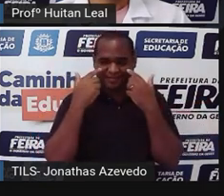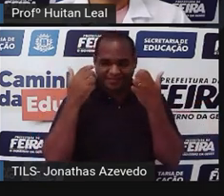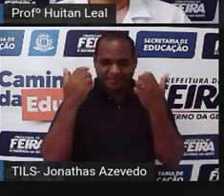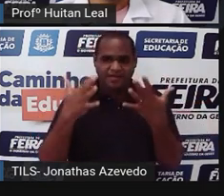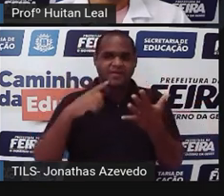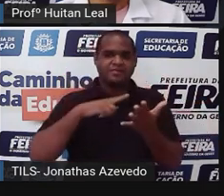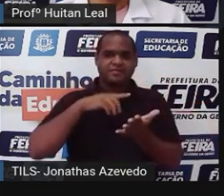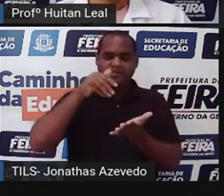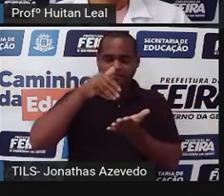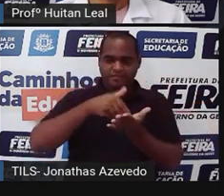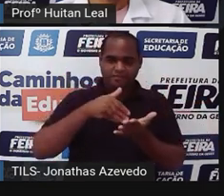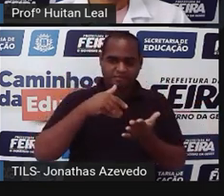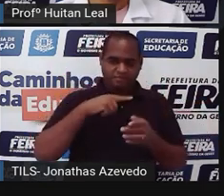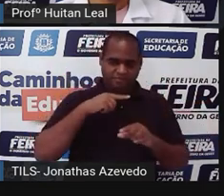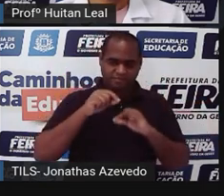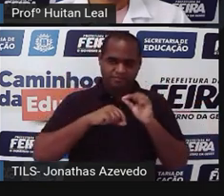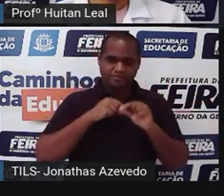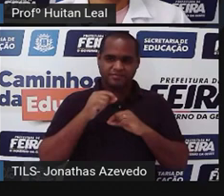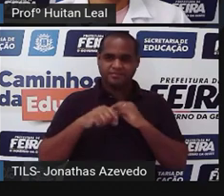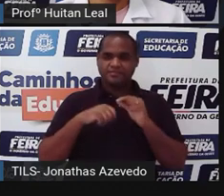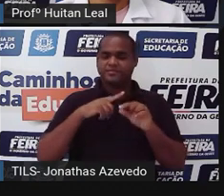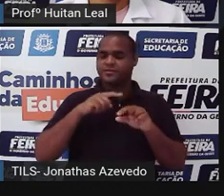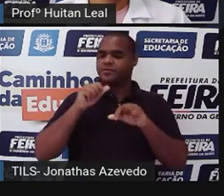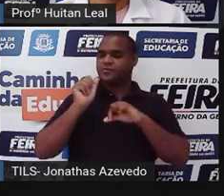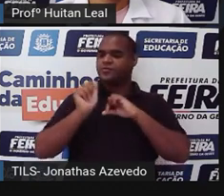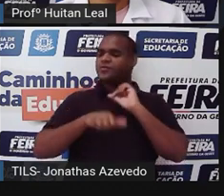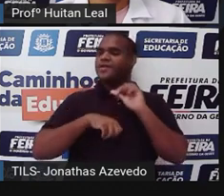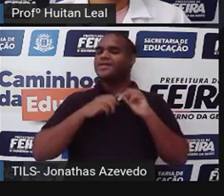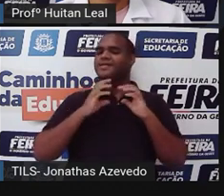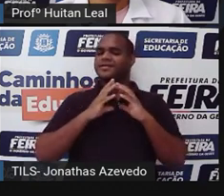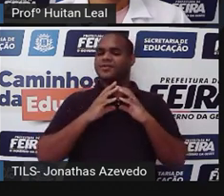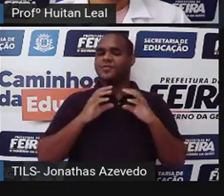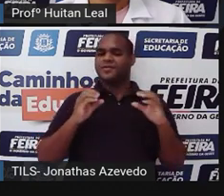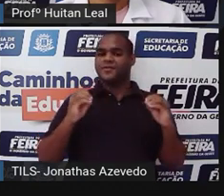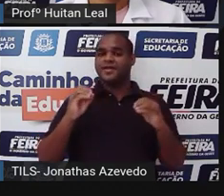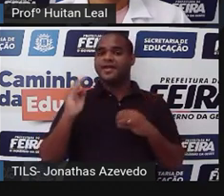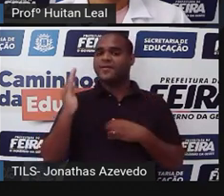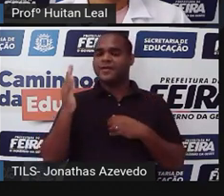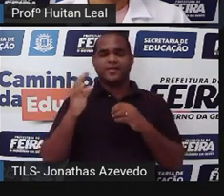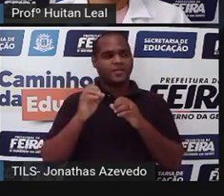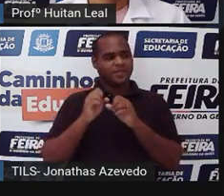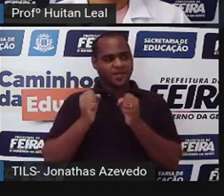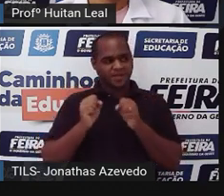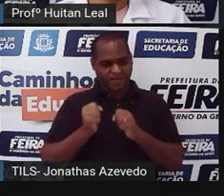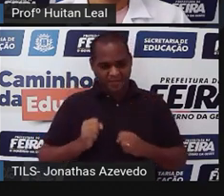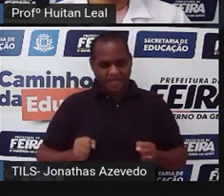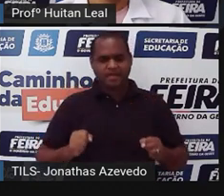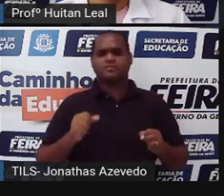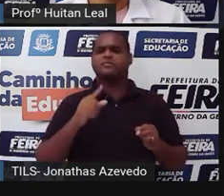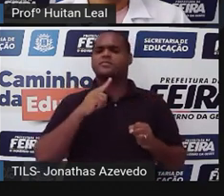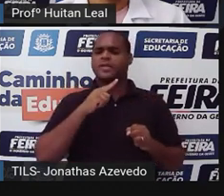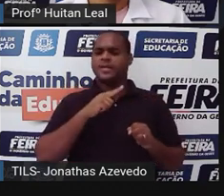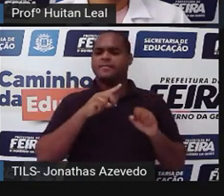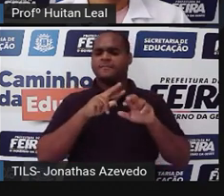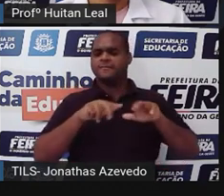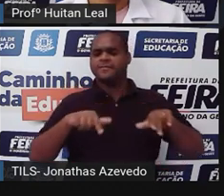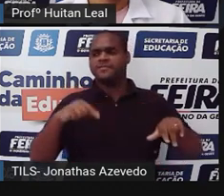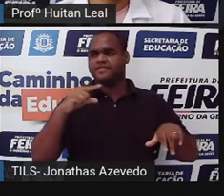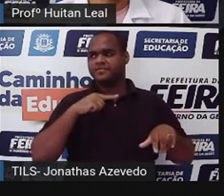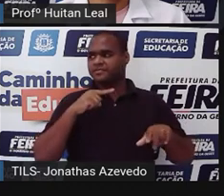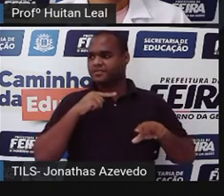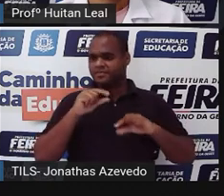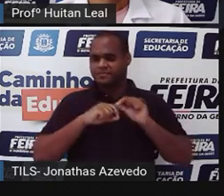no final quase, o reflexo desaparecer quando o espelho quebra. Então, estão aí os elementos que são fantásticos,